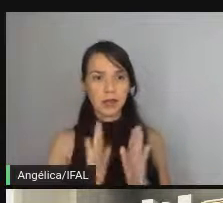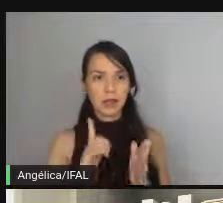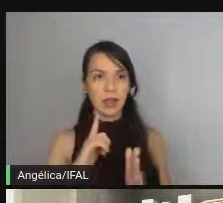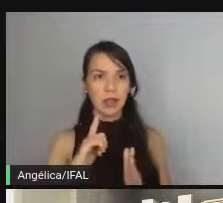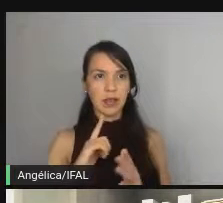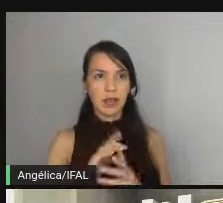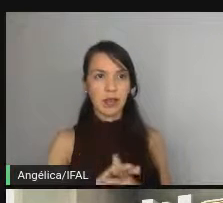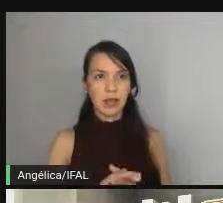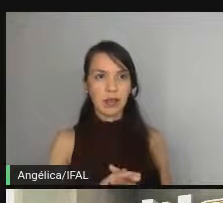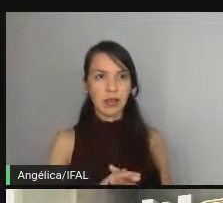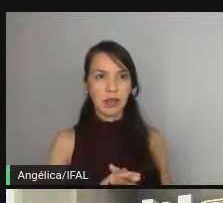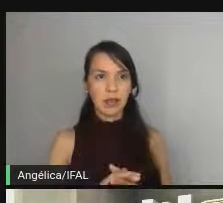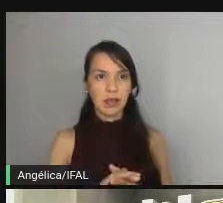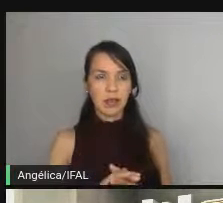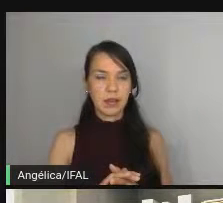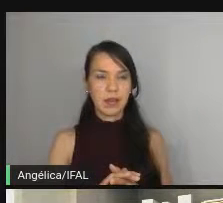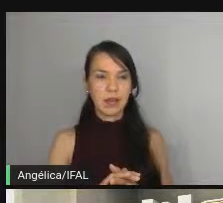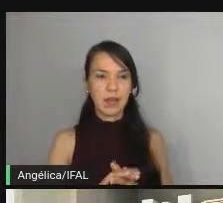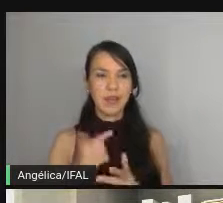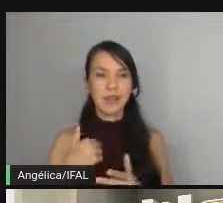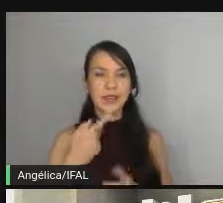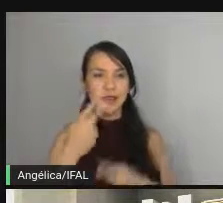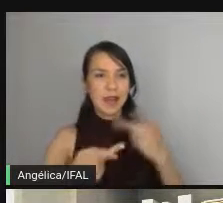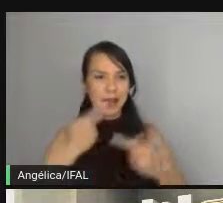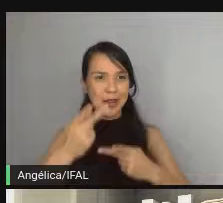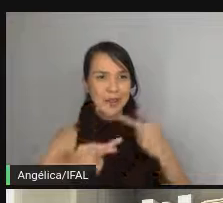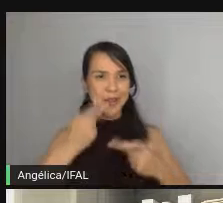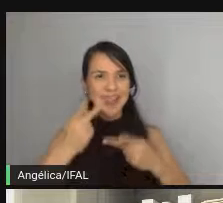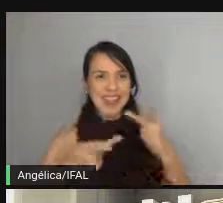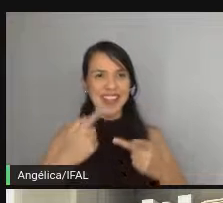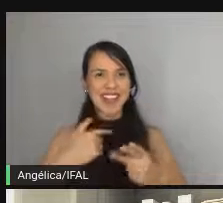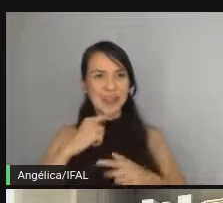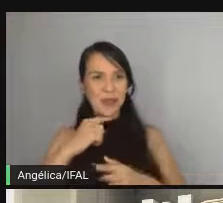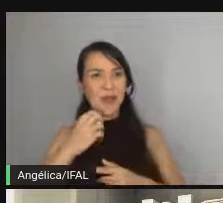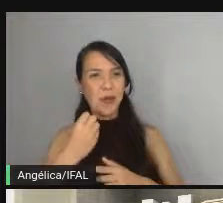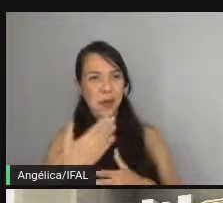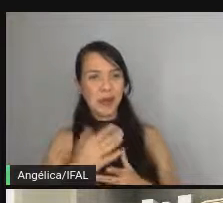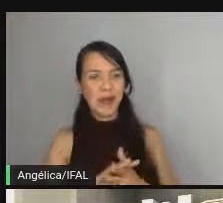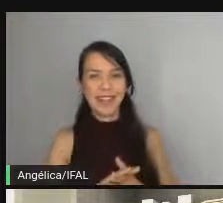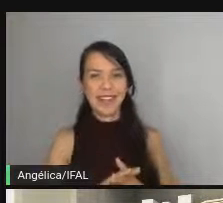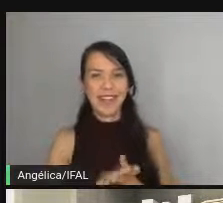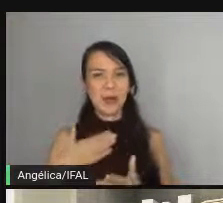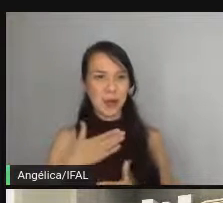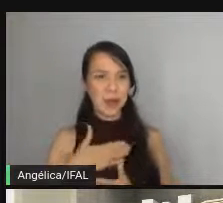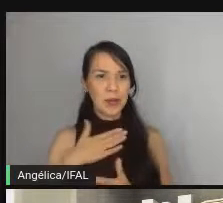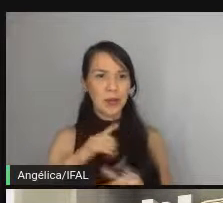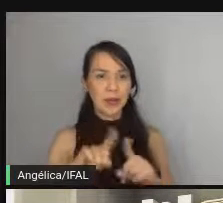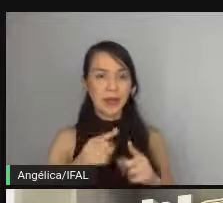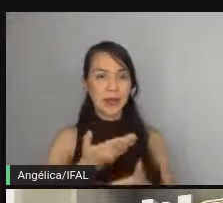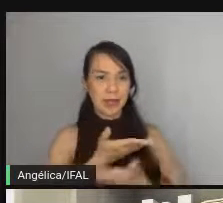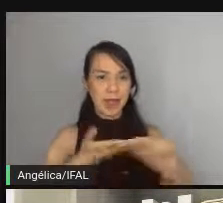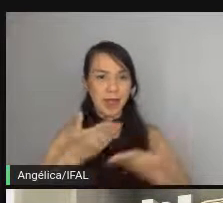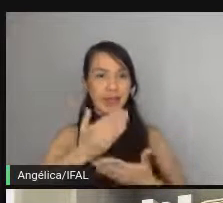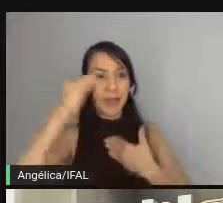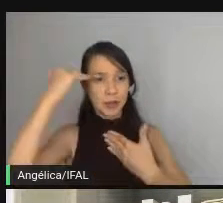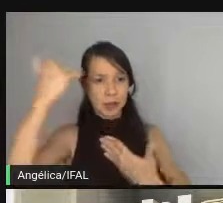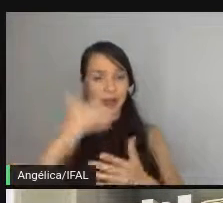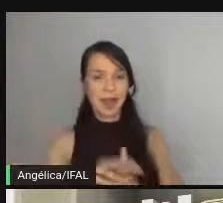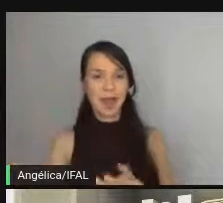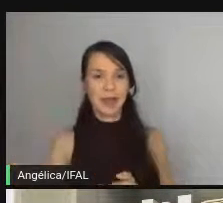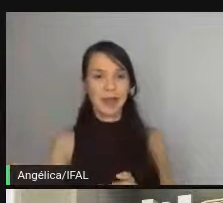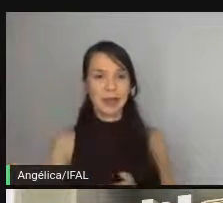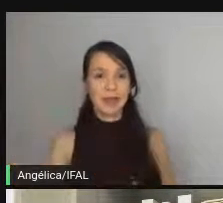bastante a hora já a gente acabou se empolgando e foi bom surgir muitas dúvidas mas eu gostei muito da interação obrigado aí pessoal